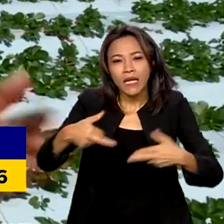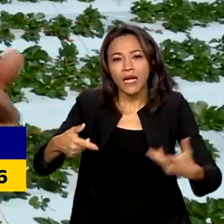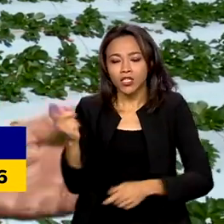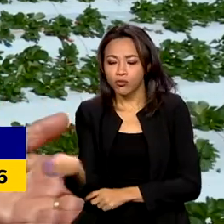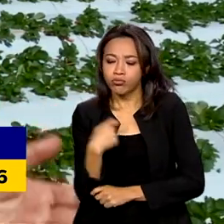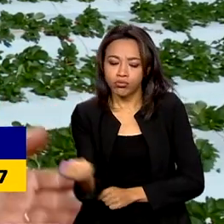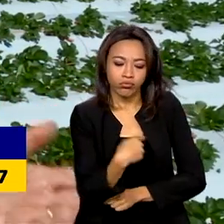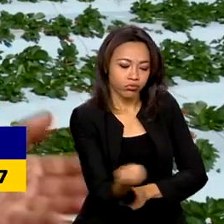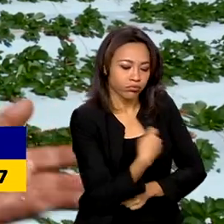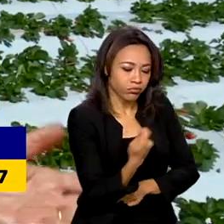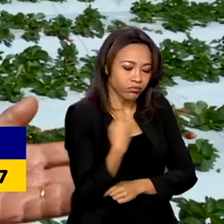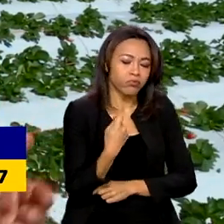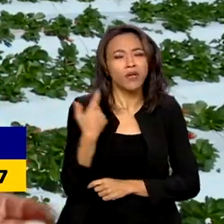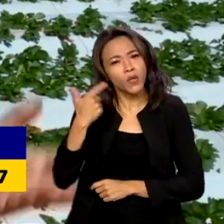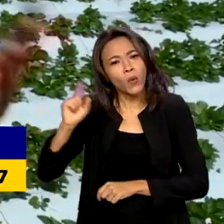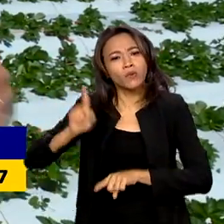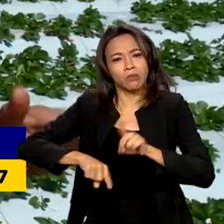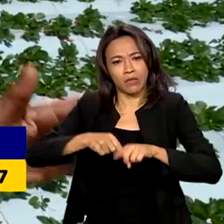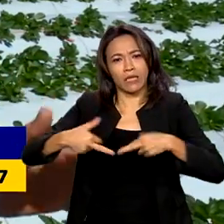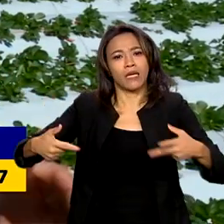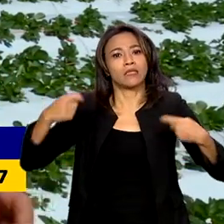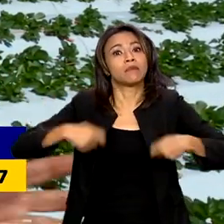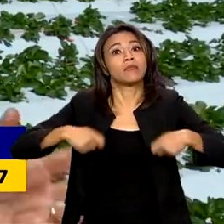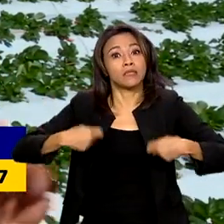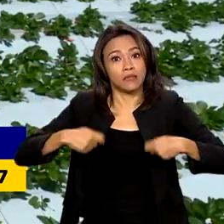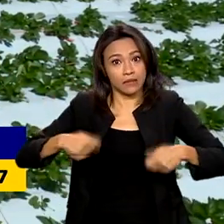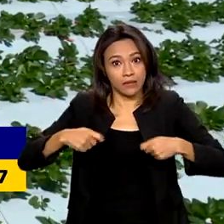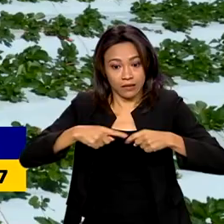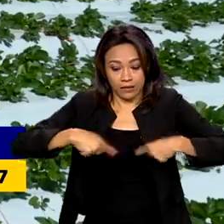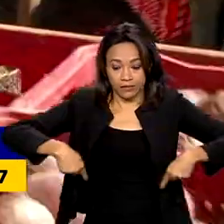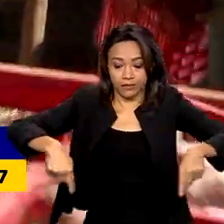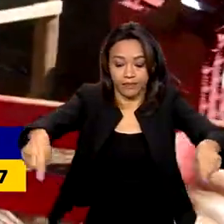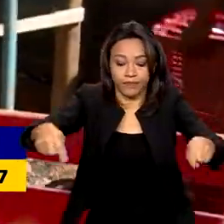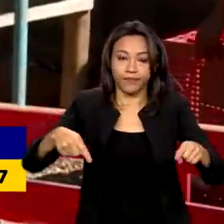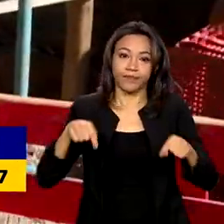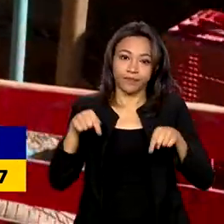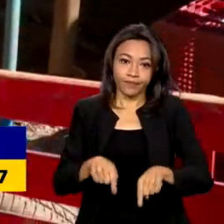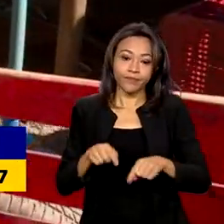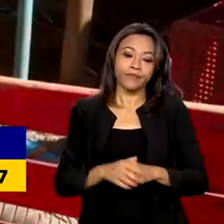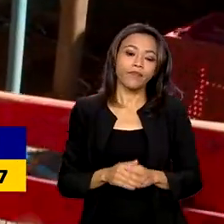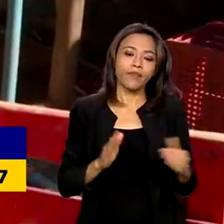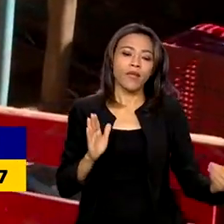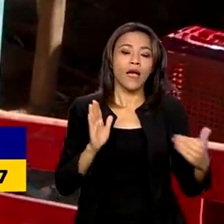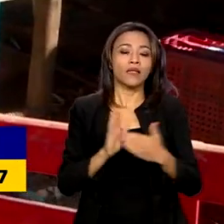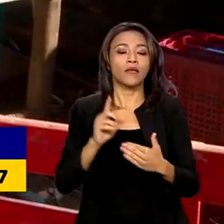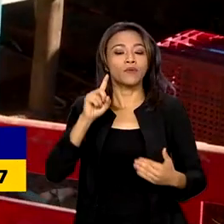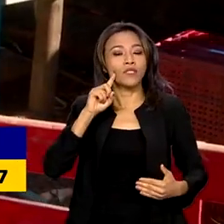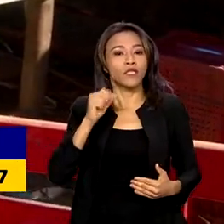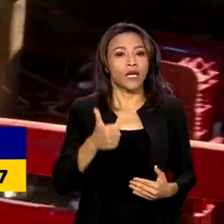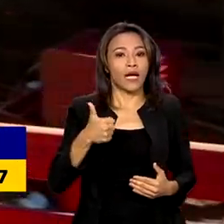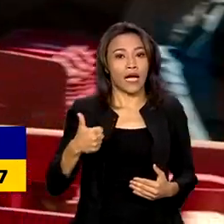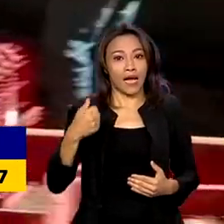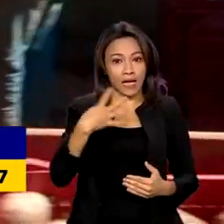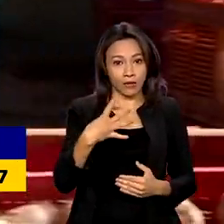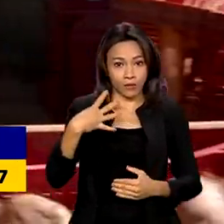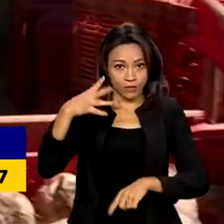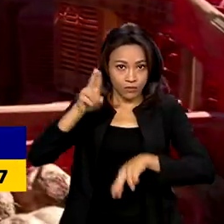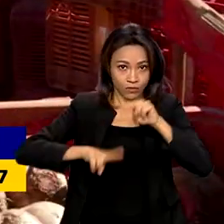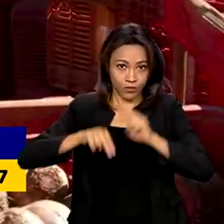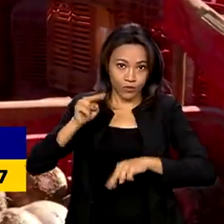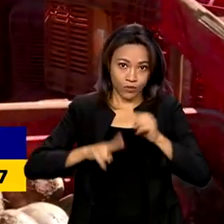alguns produtos que a gente precisa para alimentação que não é produzido no assentamento. Até o dia 14 de junho, associações e